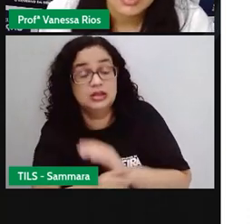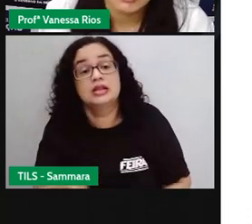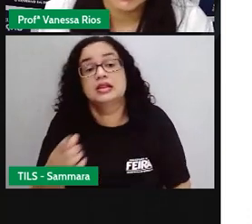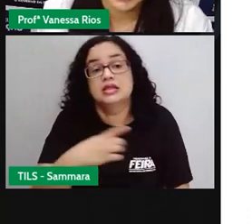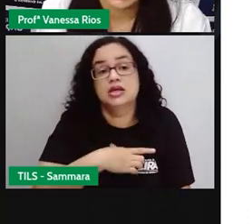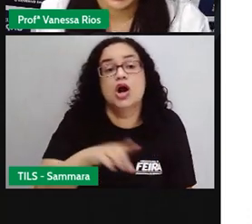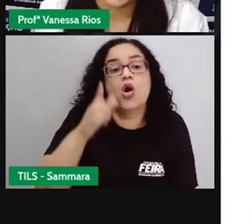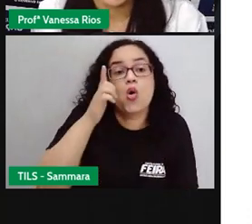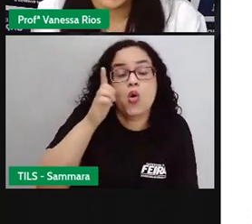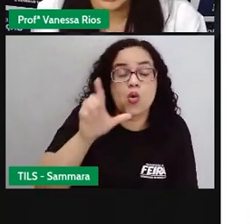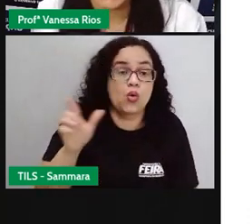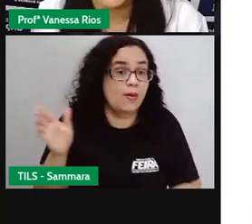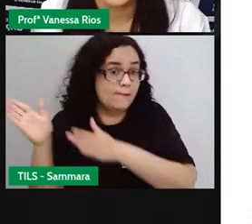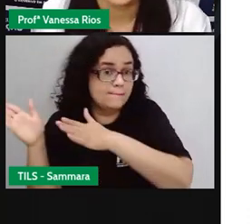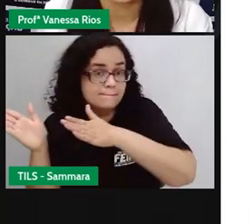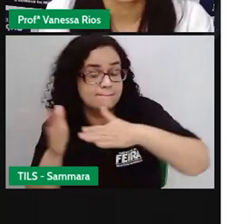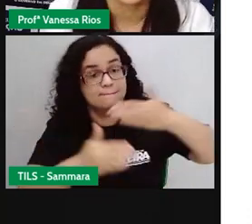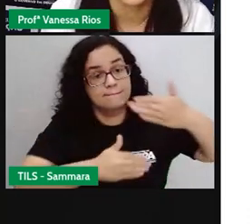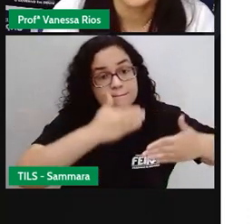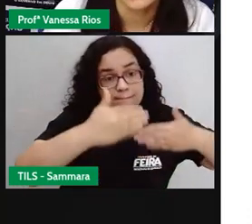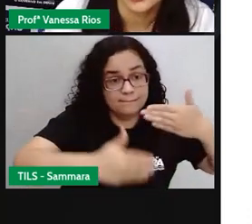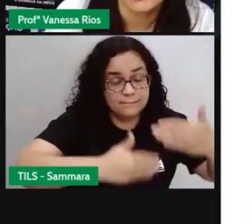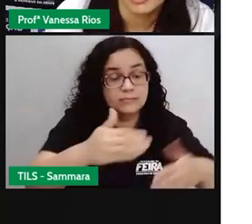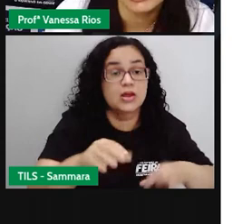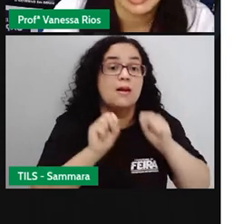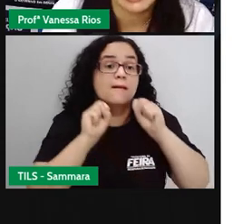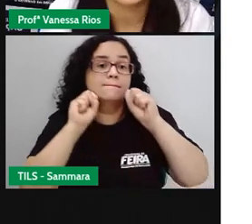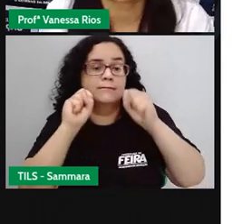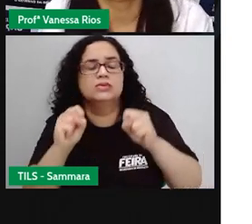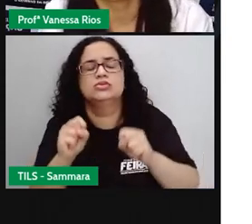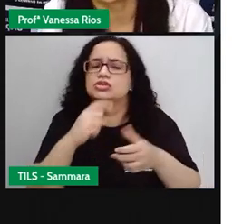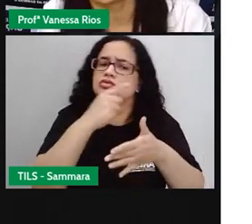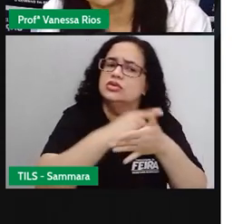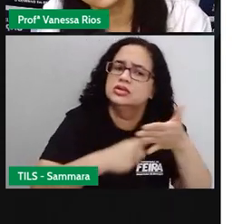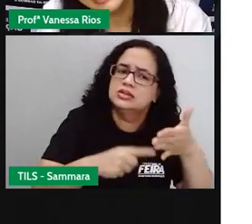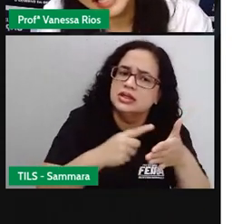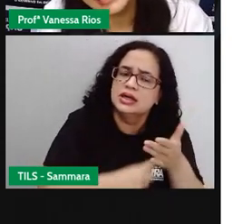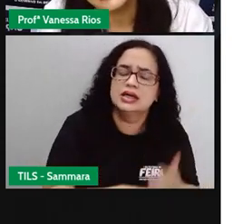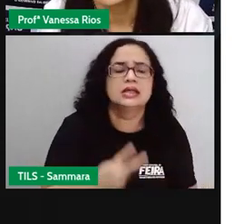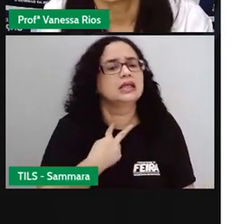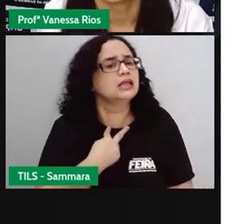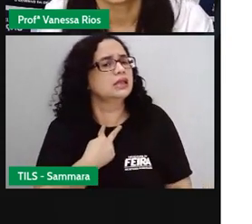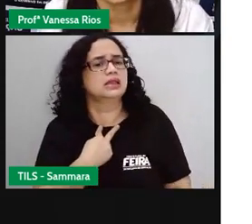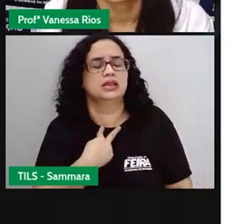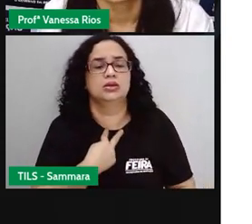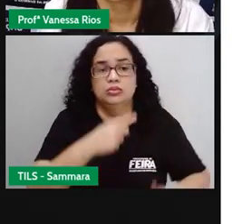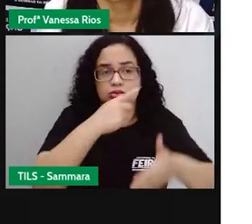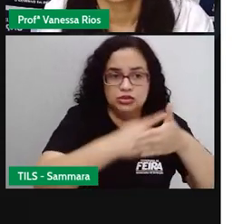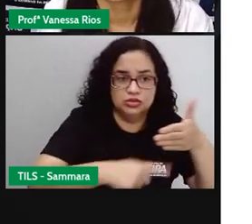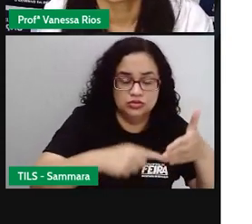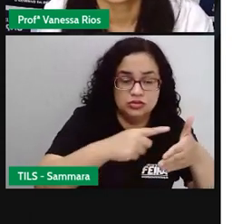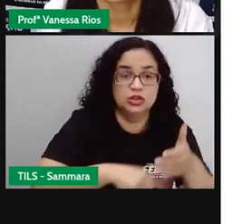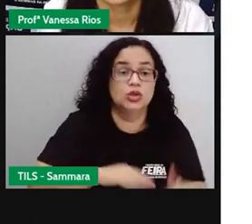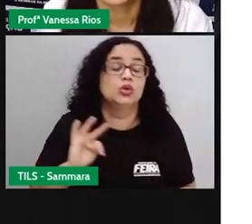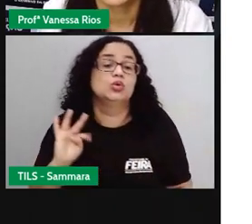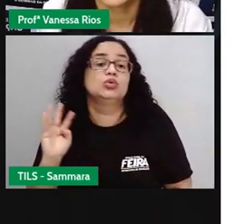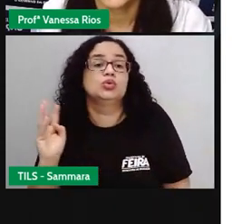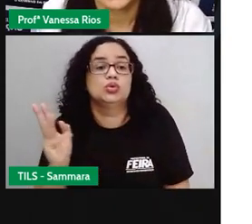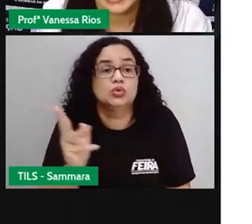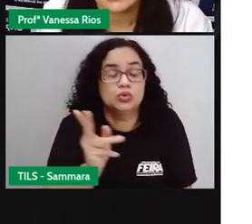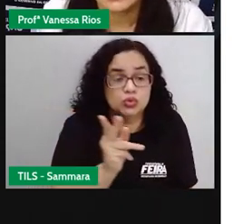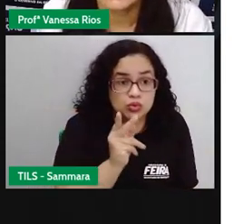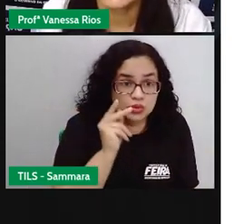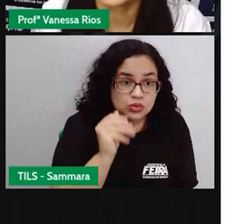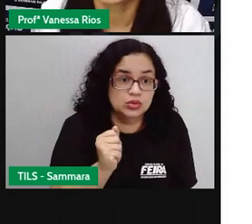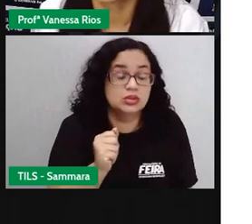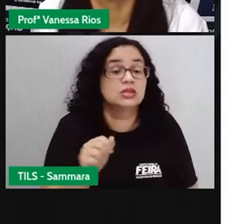adquiridos com o passar do tempo em relação a quem podia votar, quem não podia votar, né? E tudo isso fez com que a gente